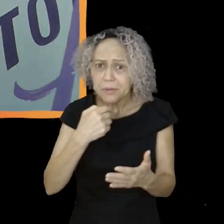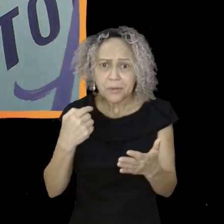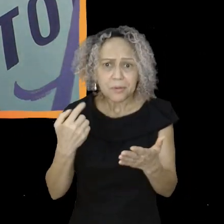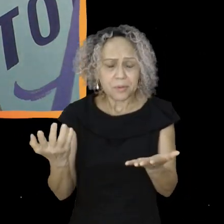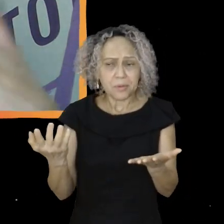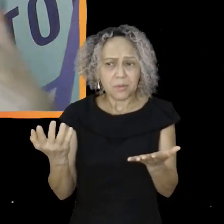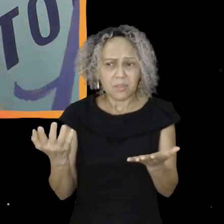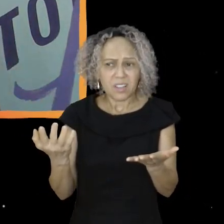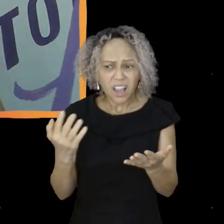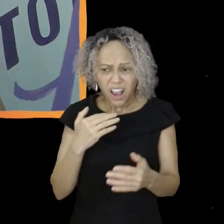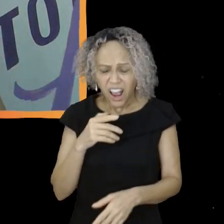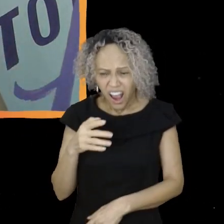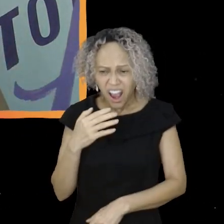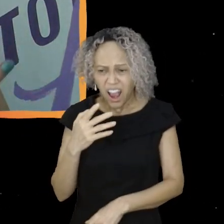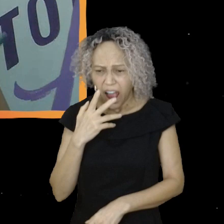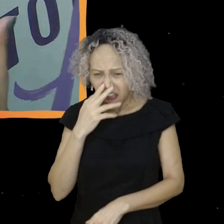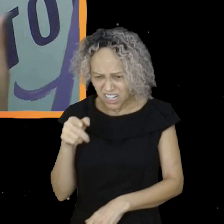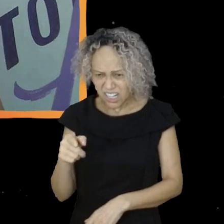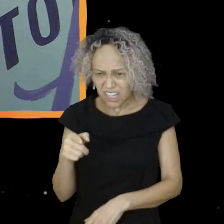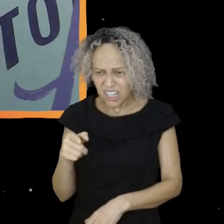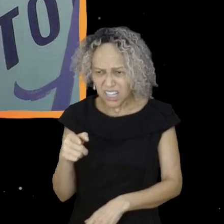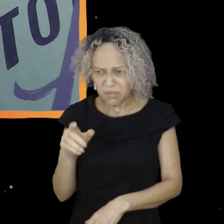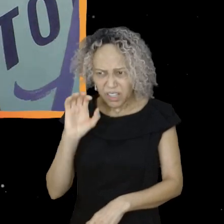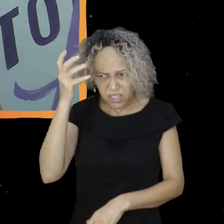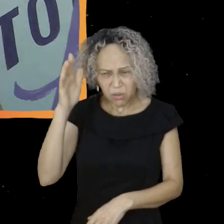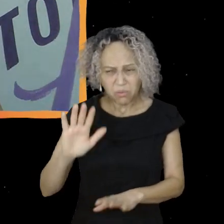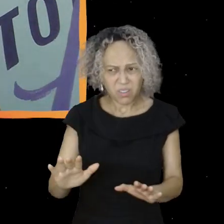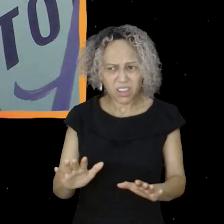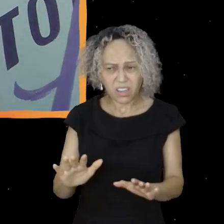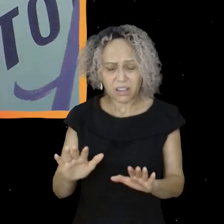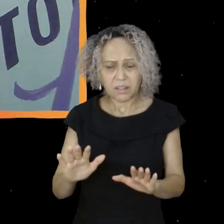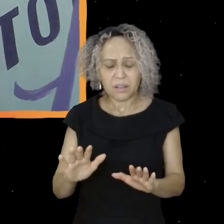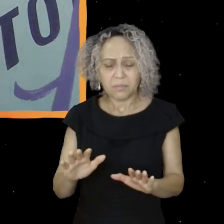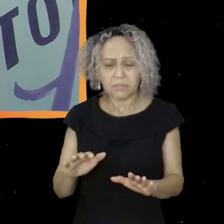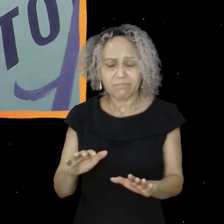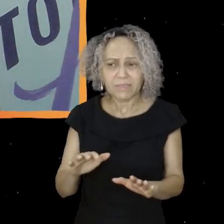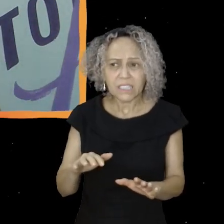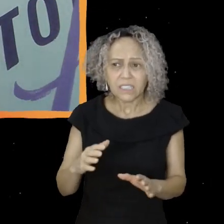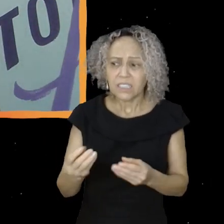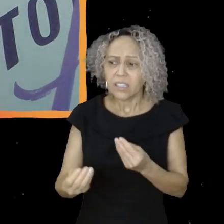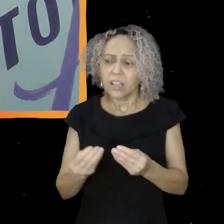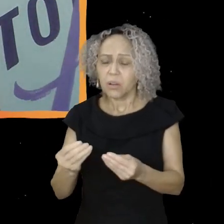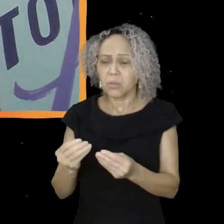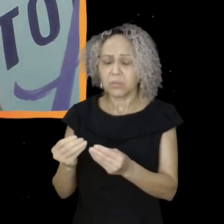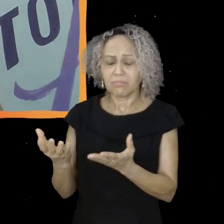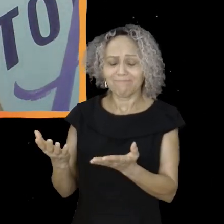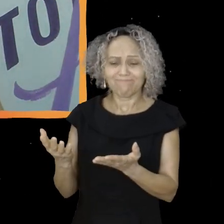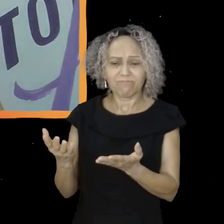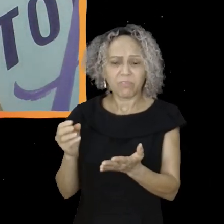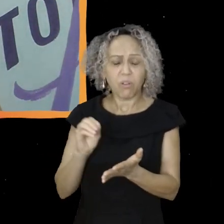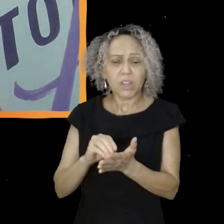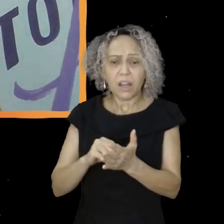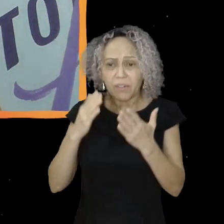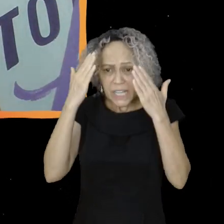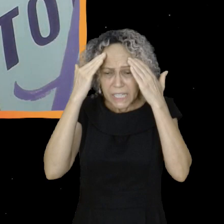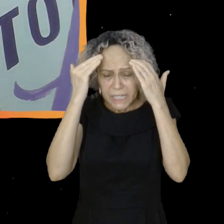adiantar, e não se deparavam, não compreendiam a realidade dos estudantes trabalhadores desse país.